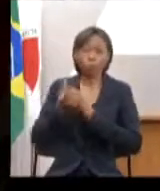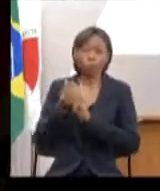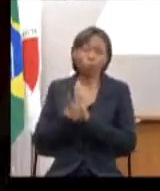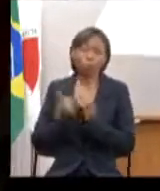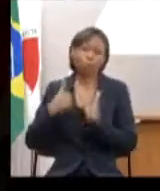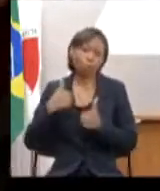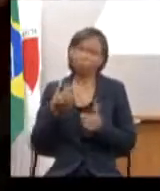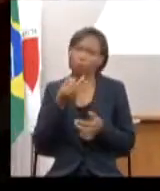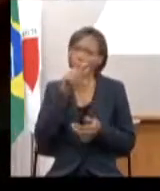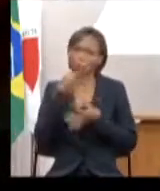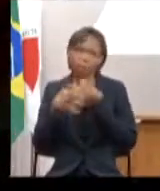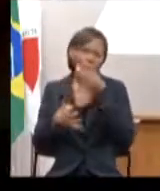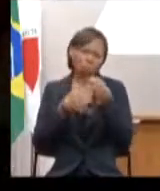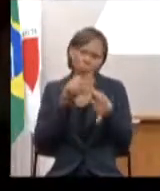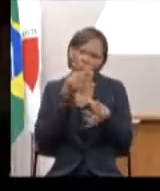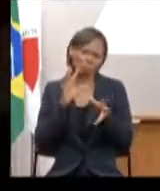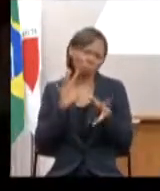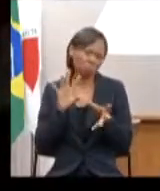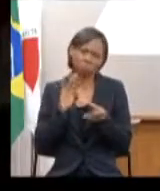considerações aqui,